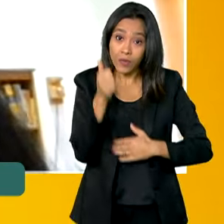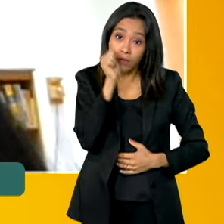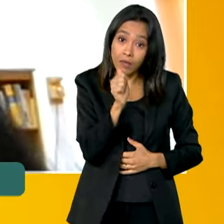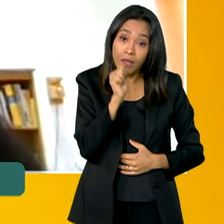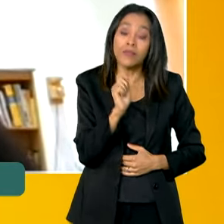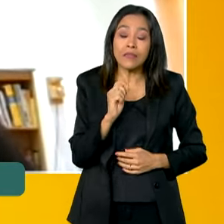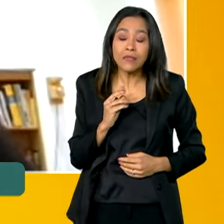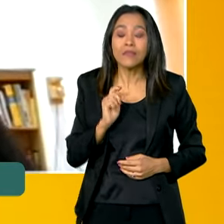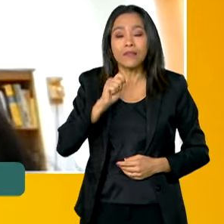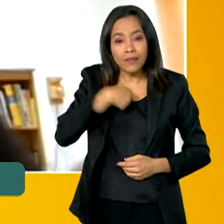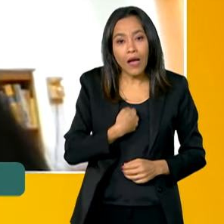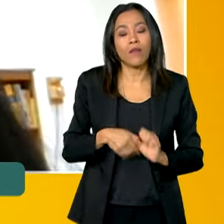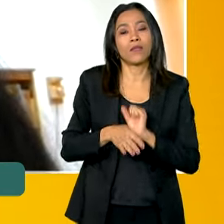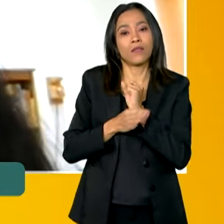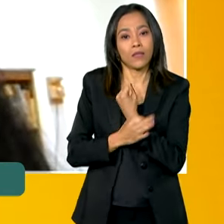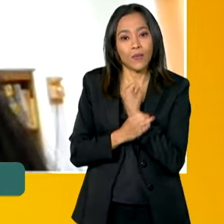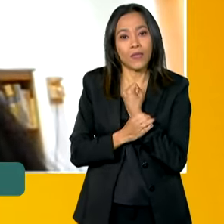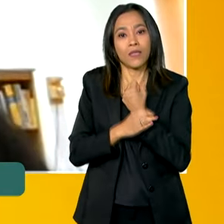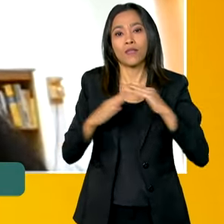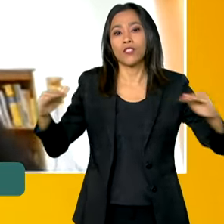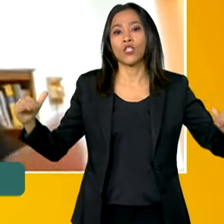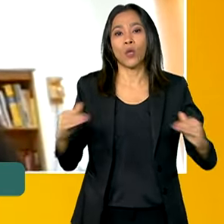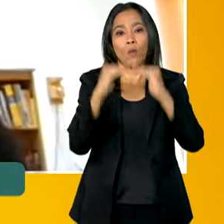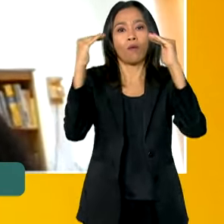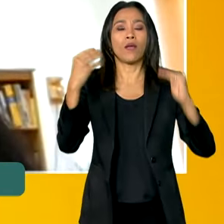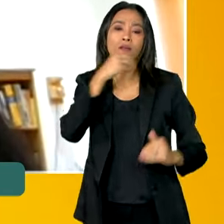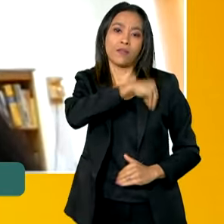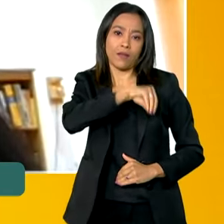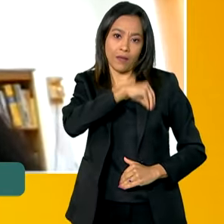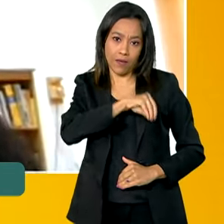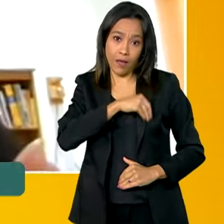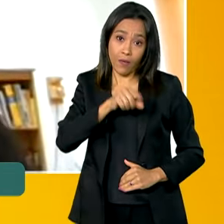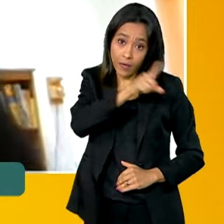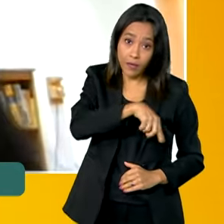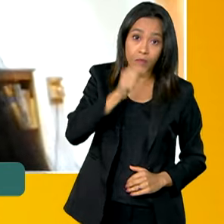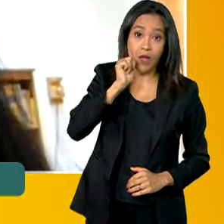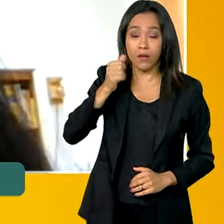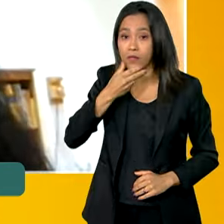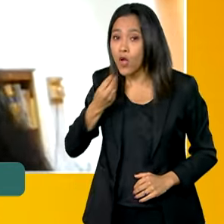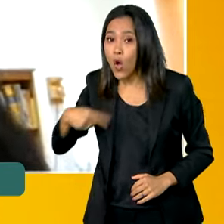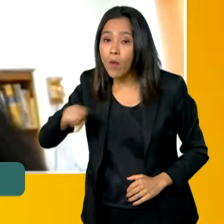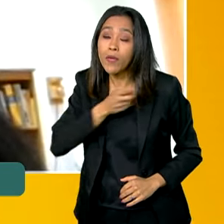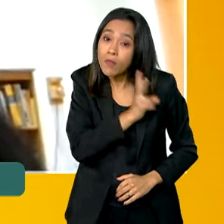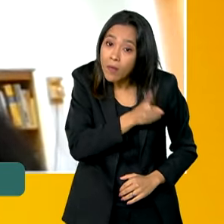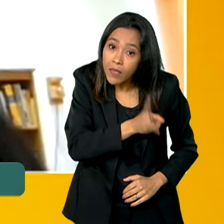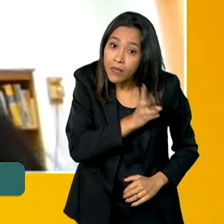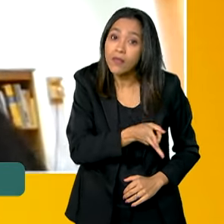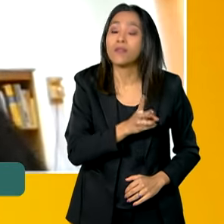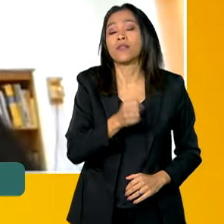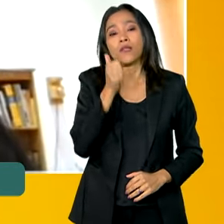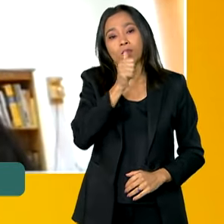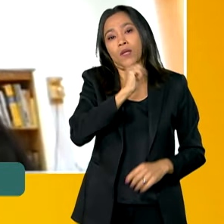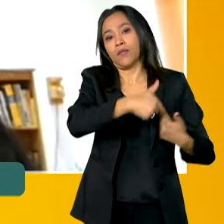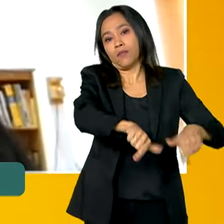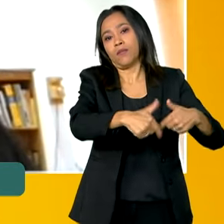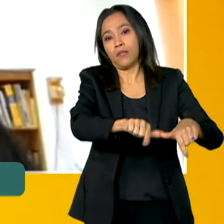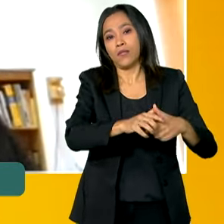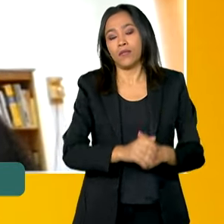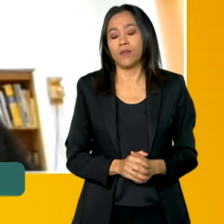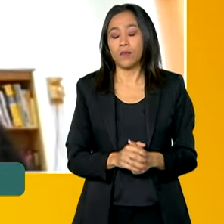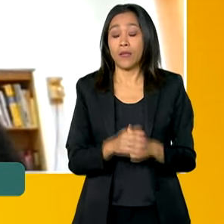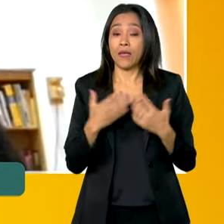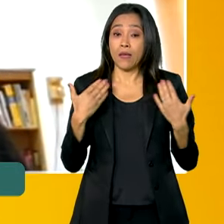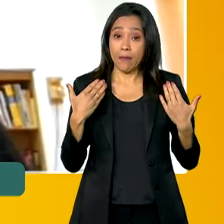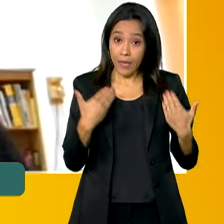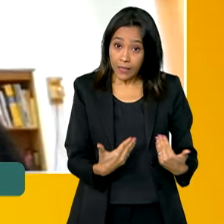garantir a política de igualdade salarial e a permanência dessas mulheres no mercado de trabalho. Para além disso, a